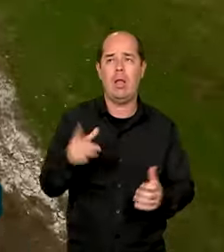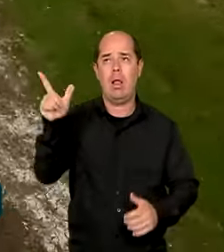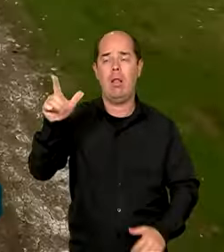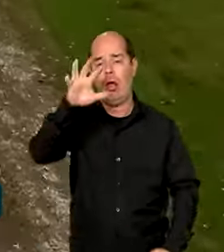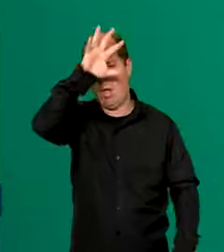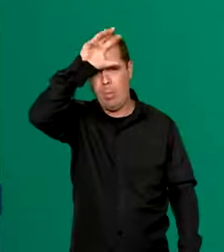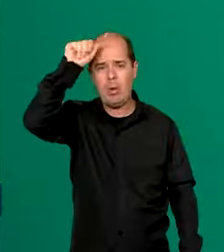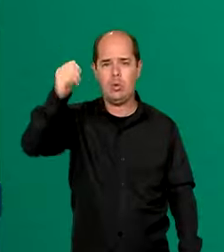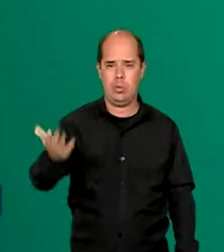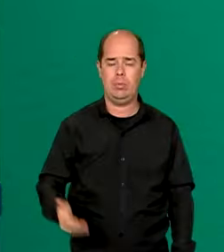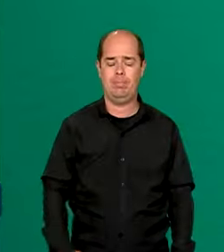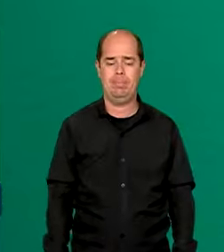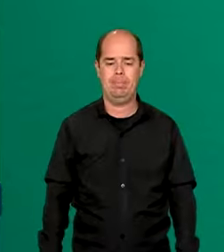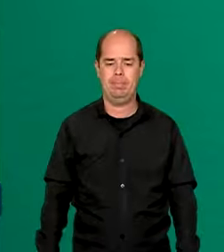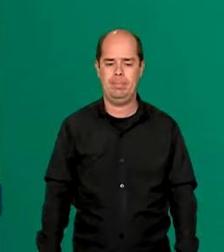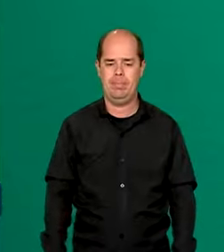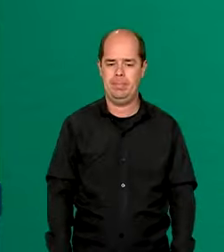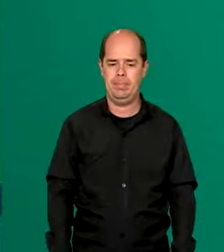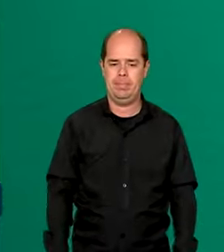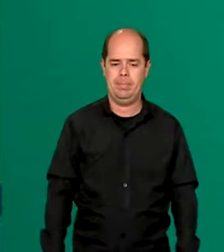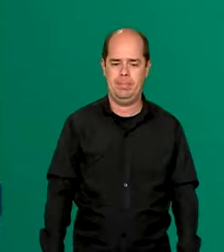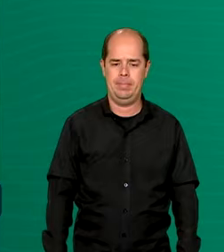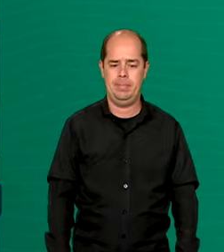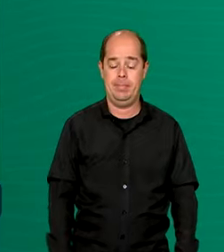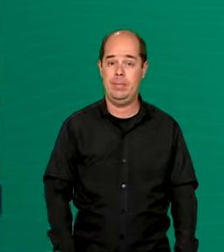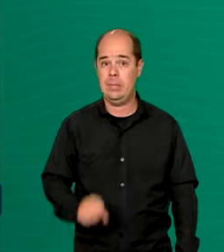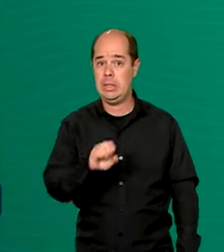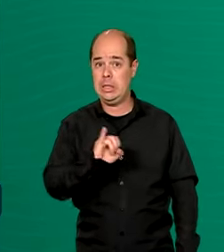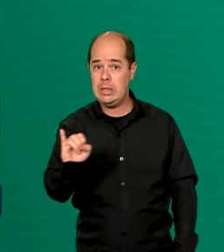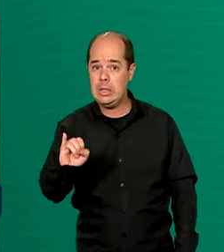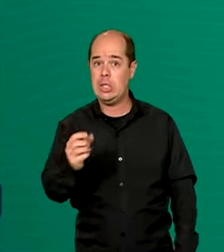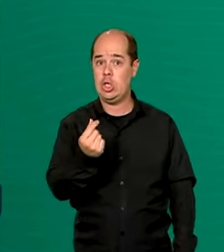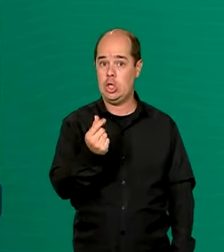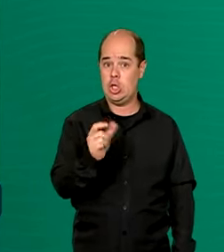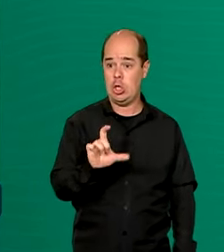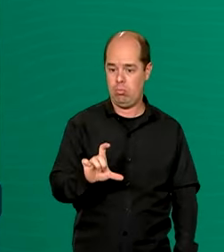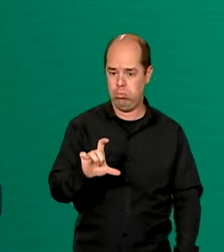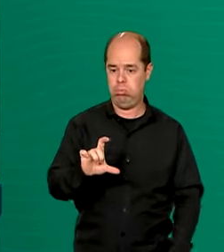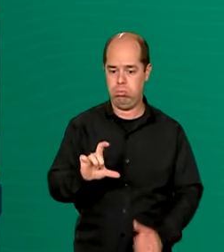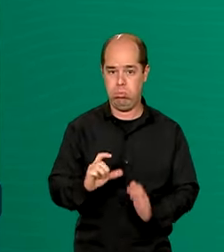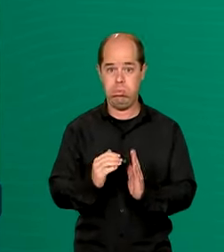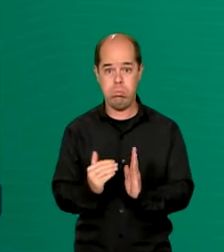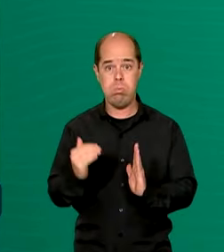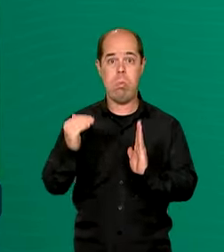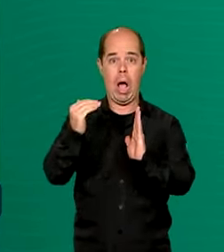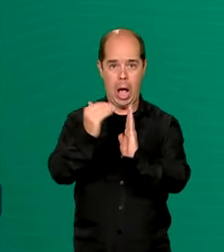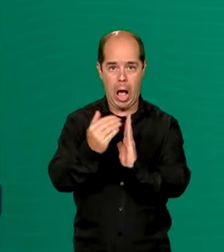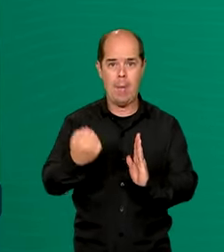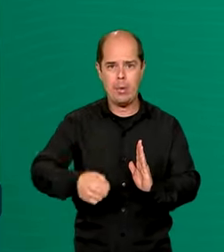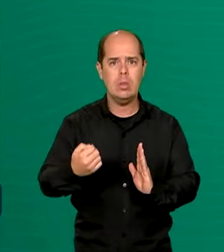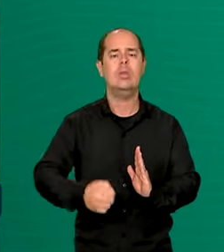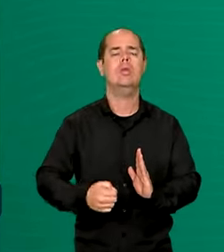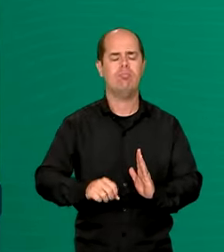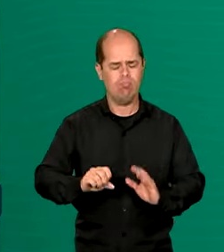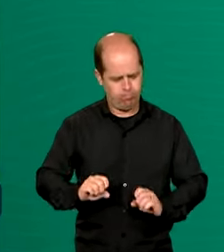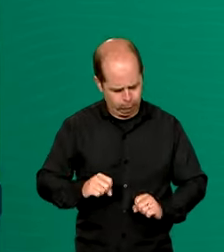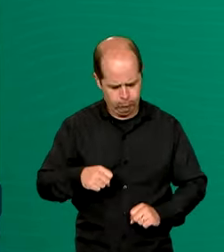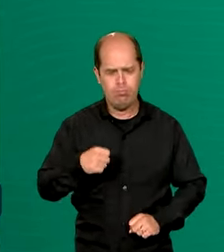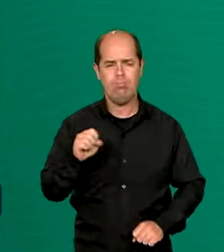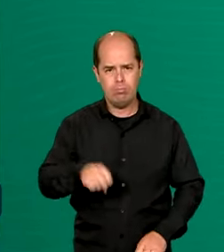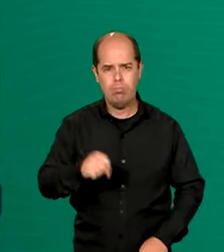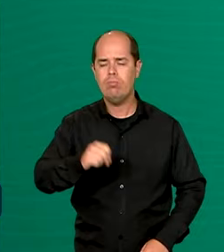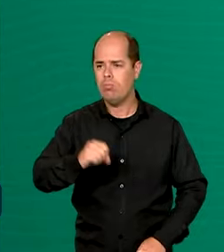Amazonas. Se for necessários mais recursos, também serão disponibilizados. Esses recursos são de